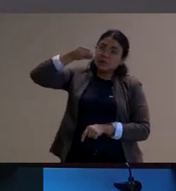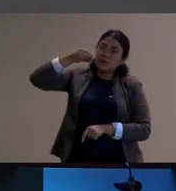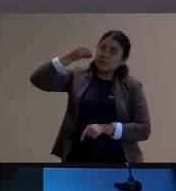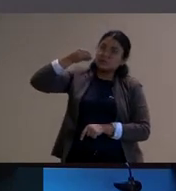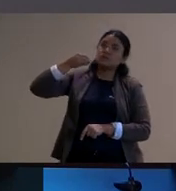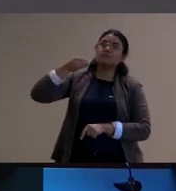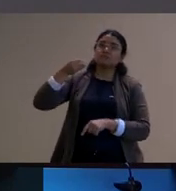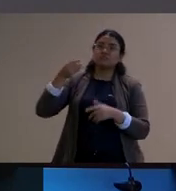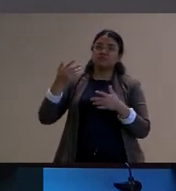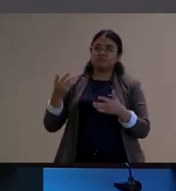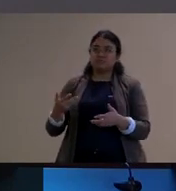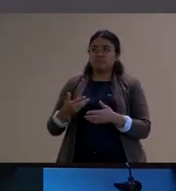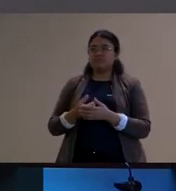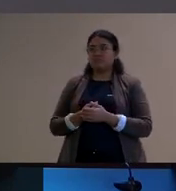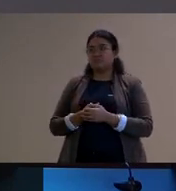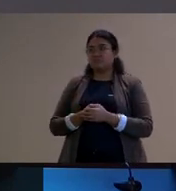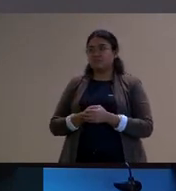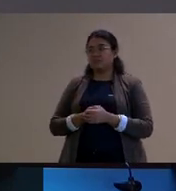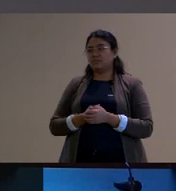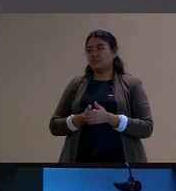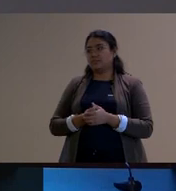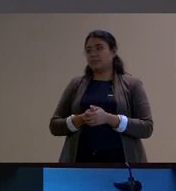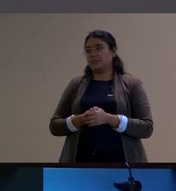ampliação dela